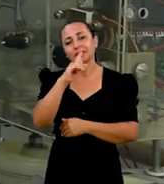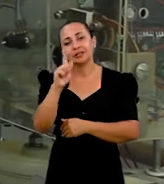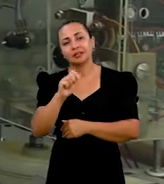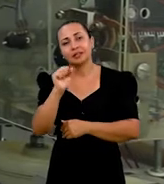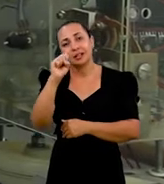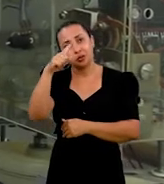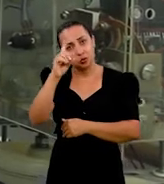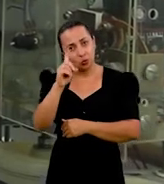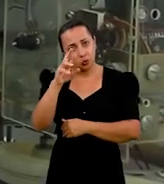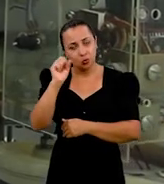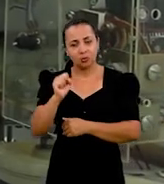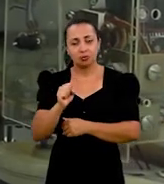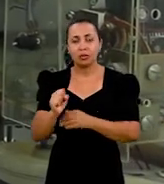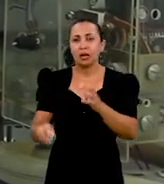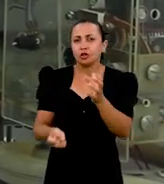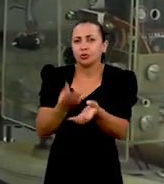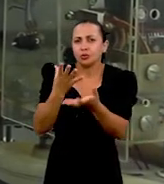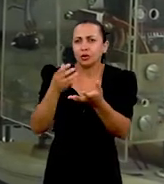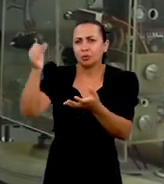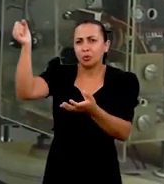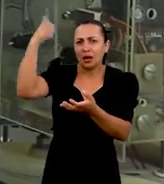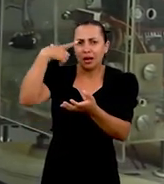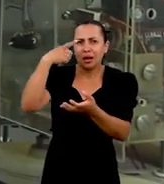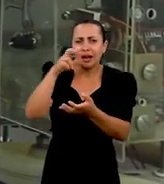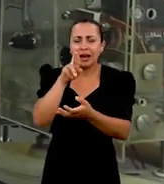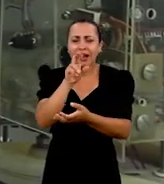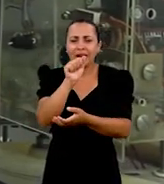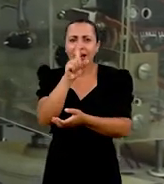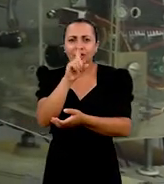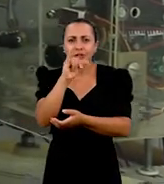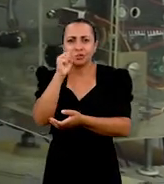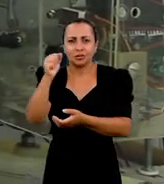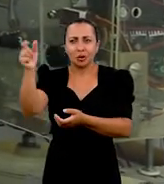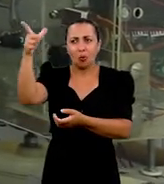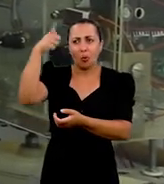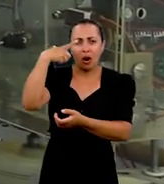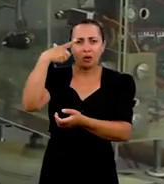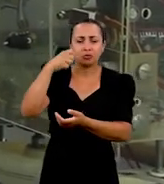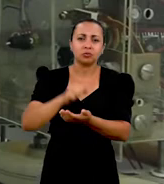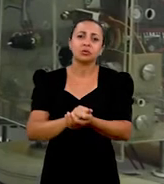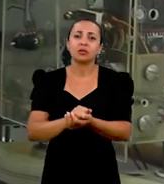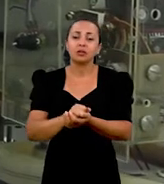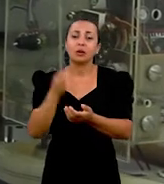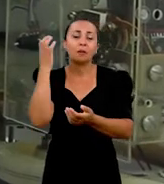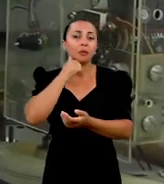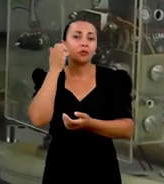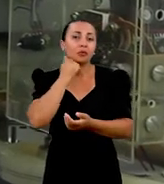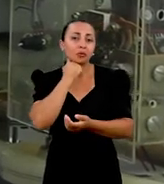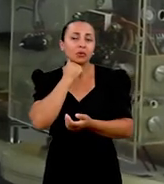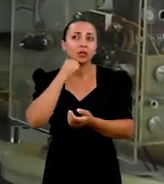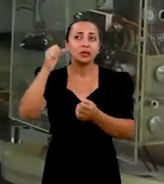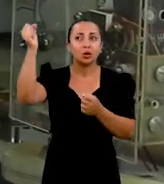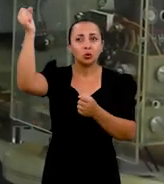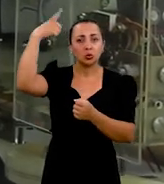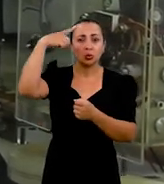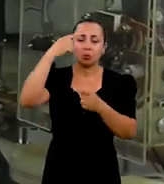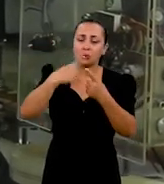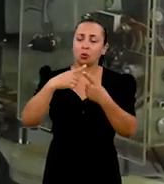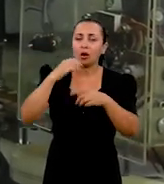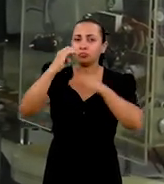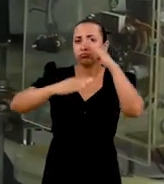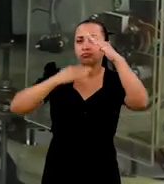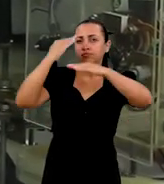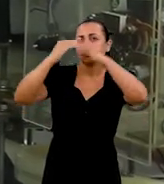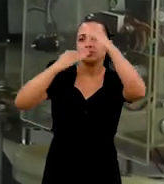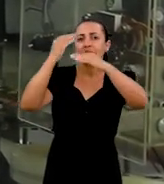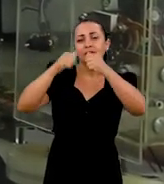é, então, ativado por radiação. A ideia é que essa radiação seja possibilitada o aproveitamento da radiação solar,